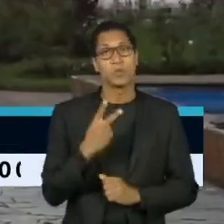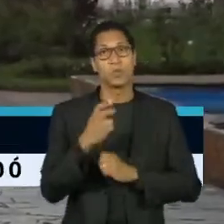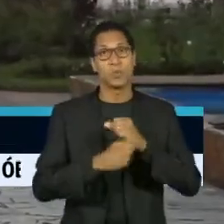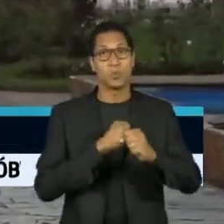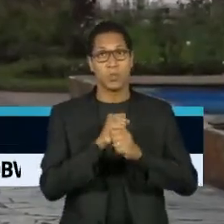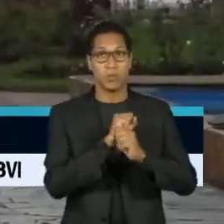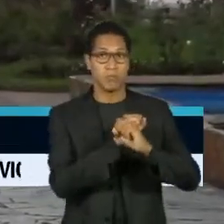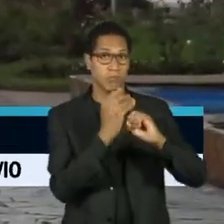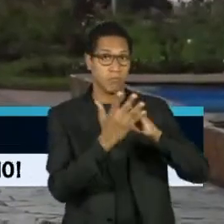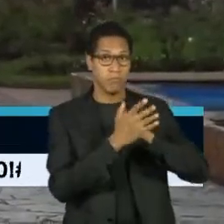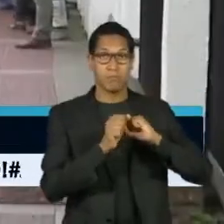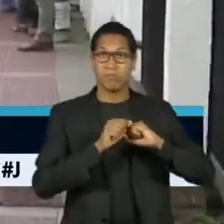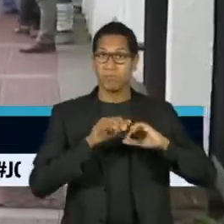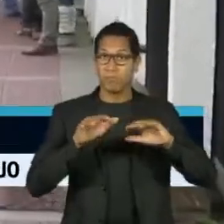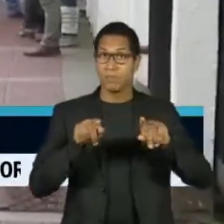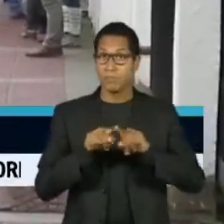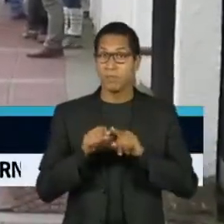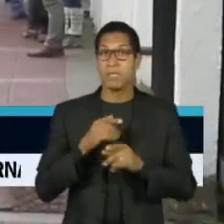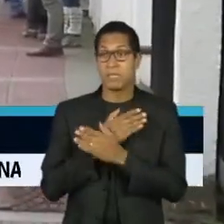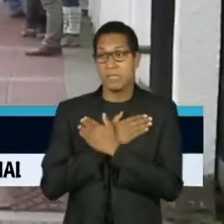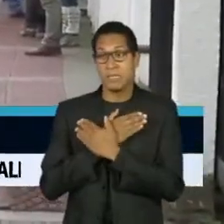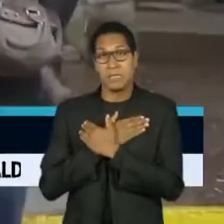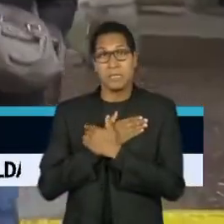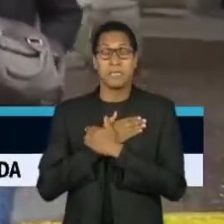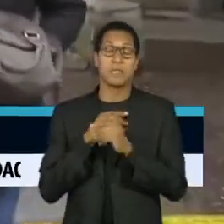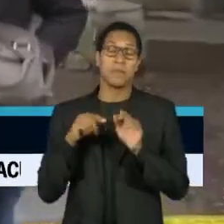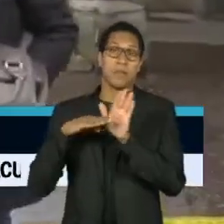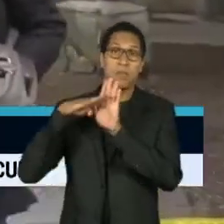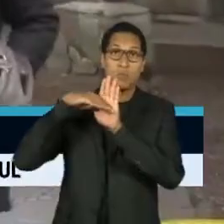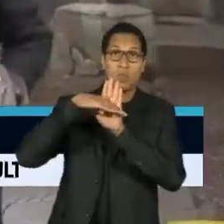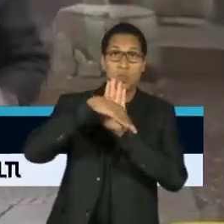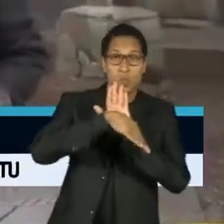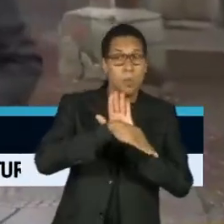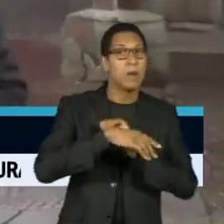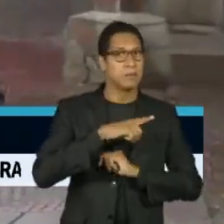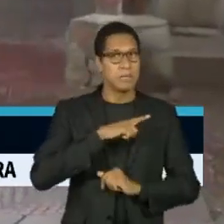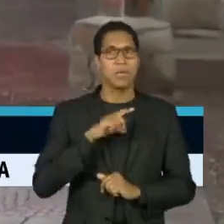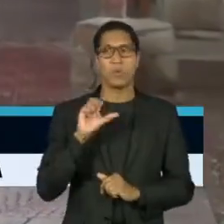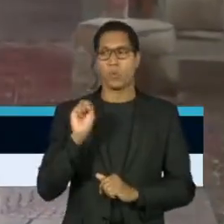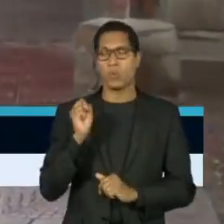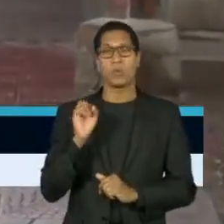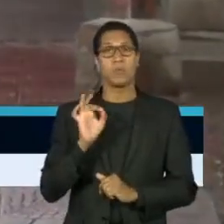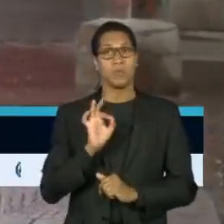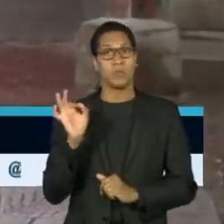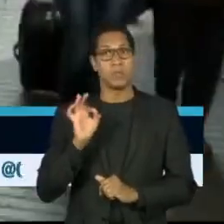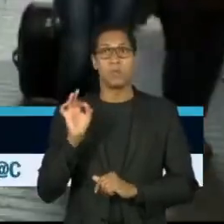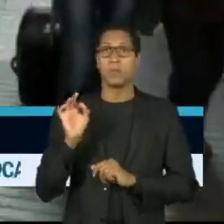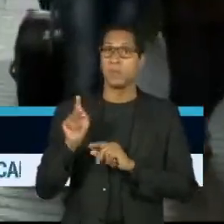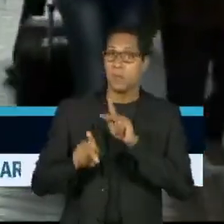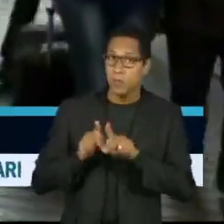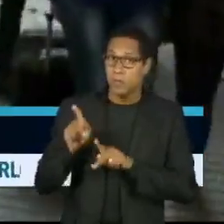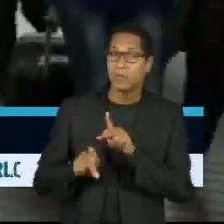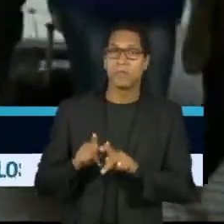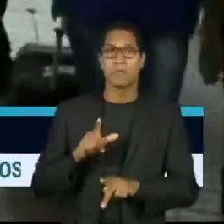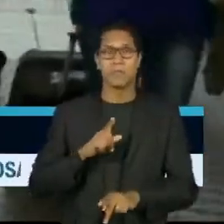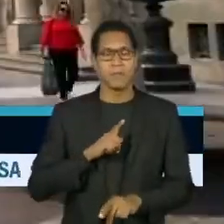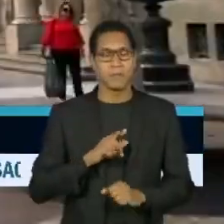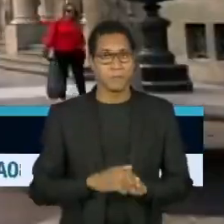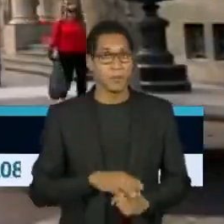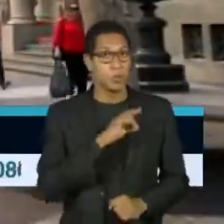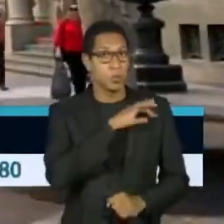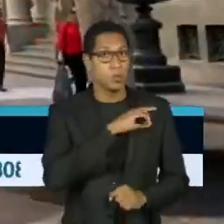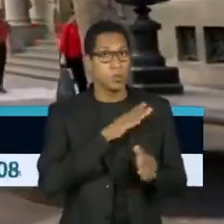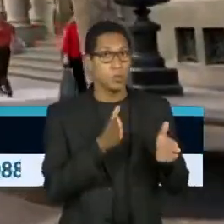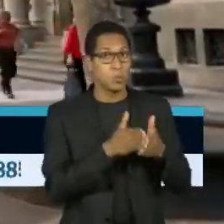desemprego está em queda, mas ainda atinge pouco mais de 8% da população. Quase 11% dos chilenos